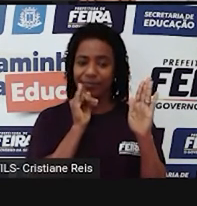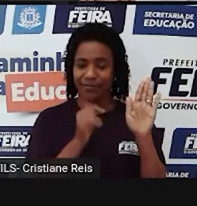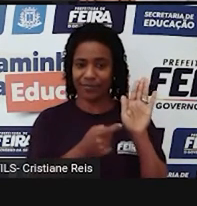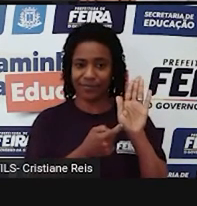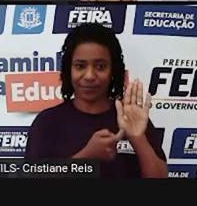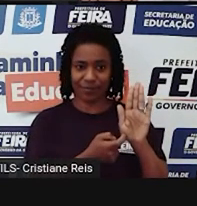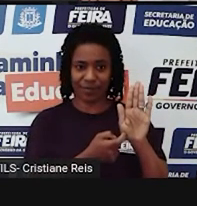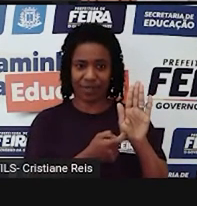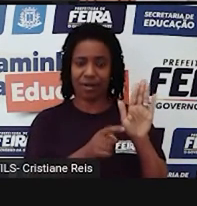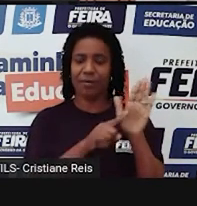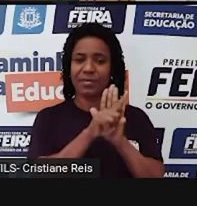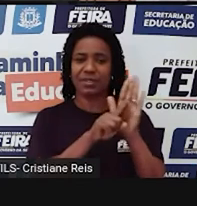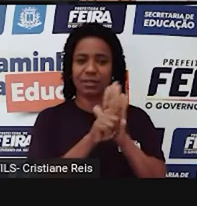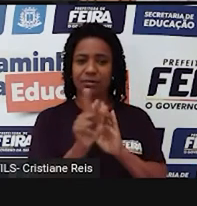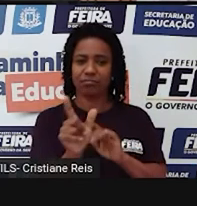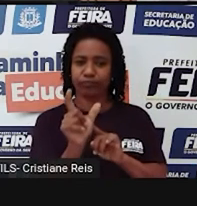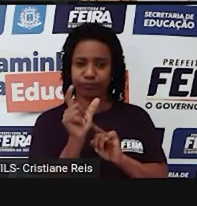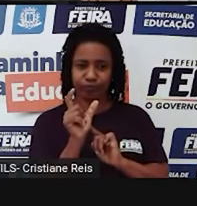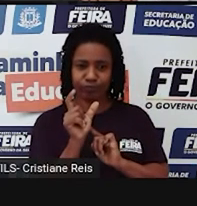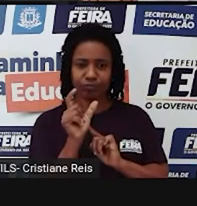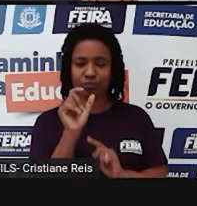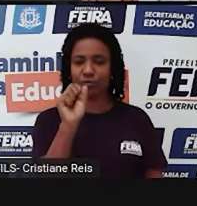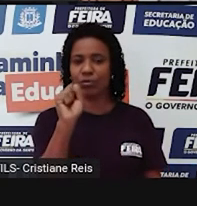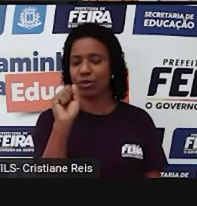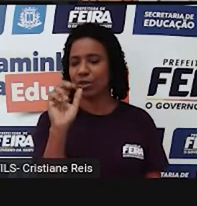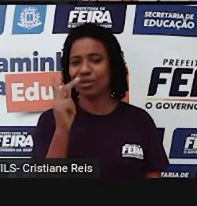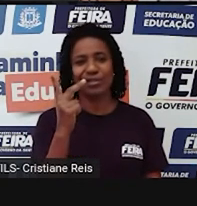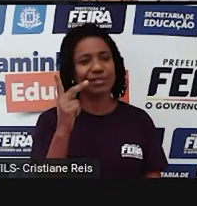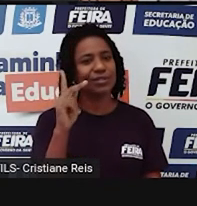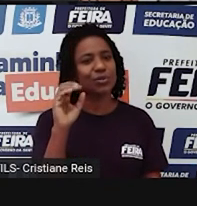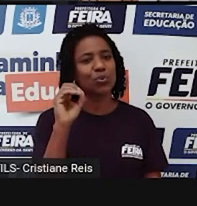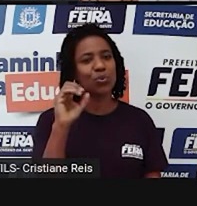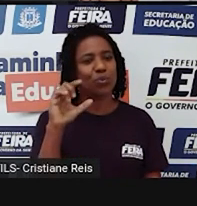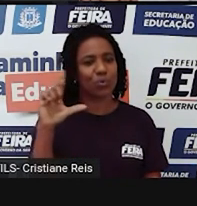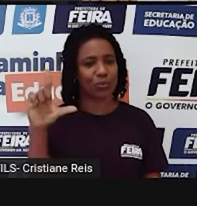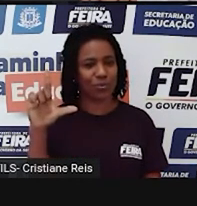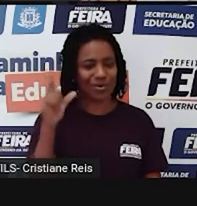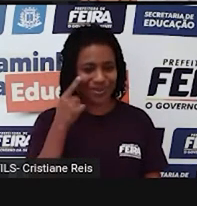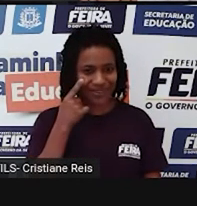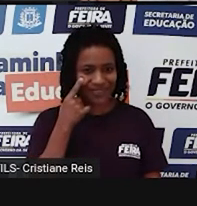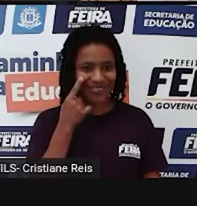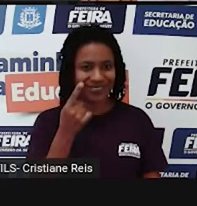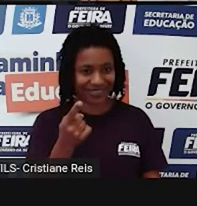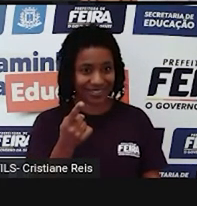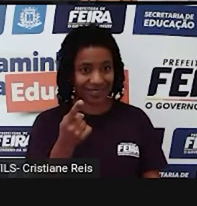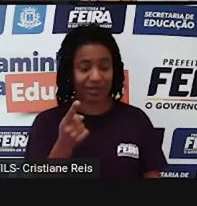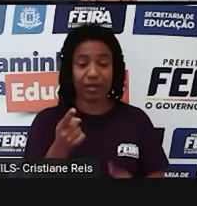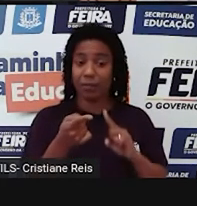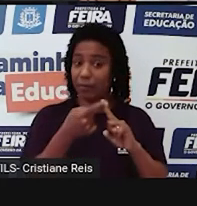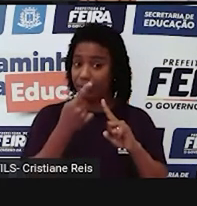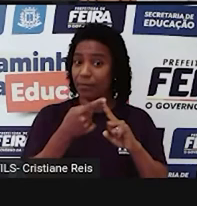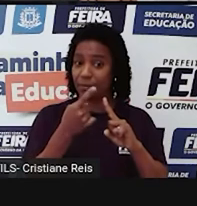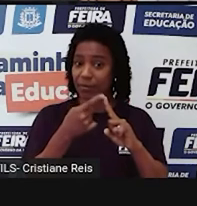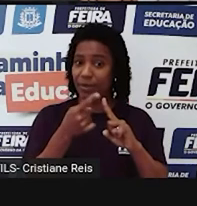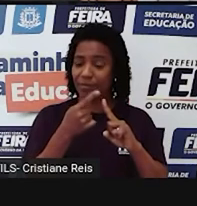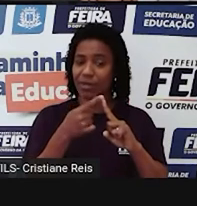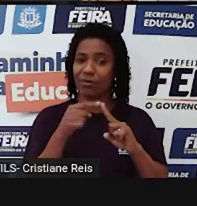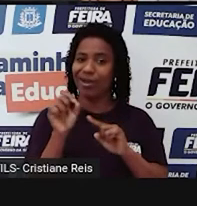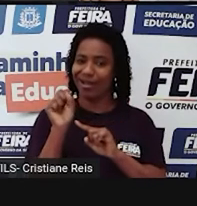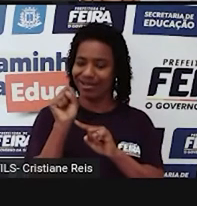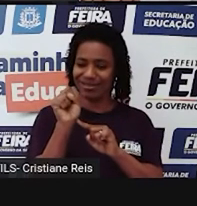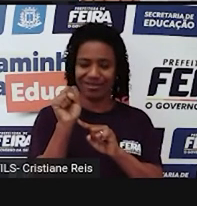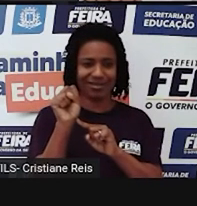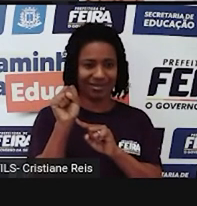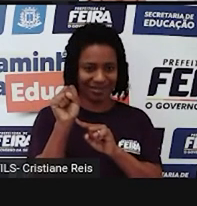pesquisar o significado da palavra skill Primeiro nós buscaremos a letra S